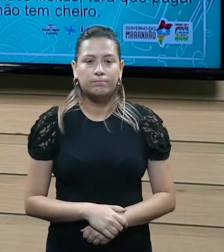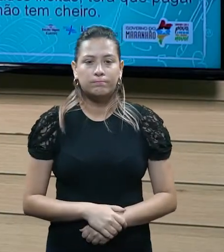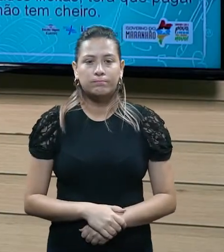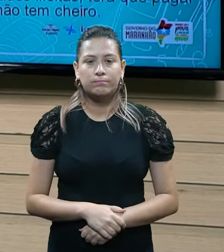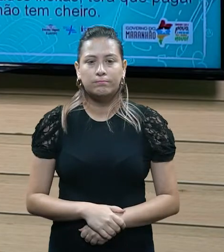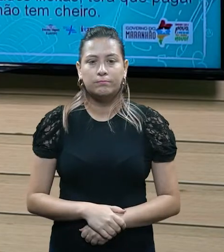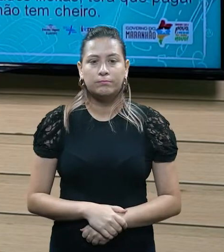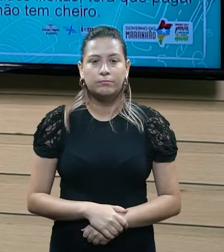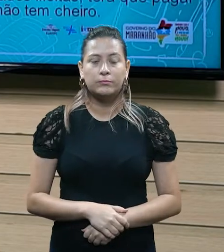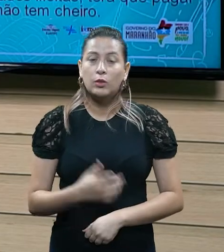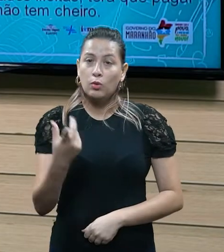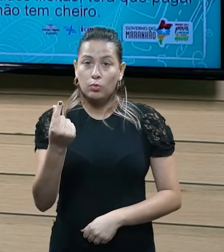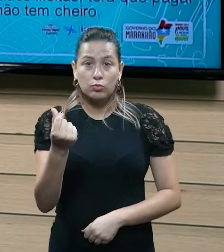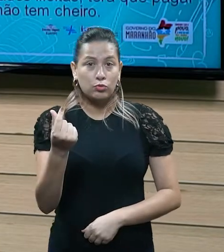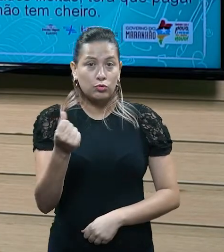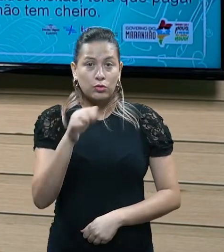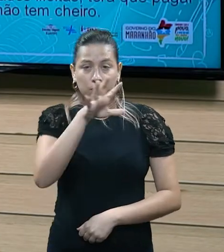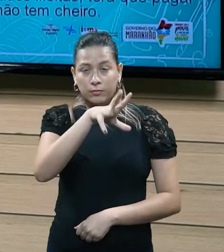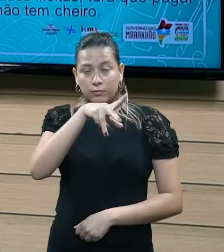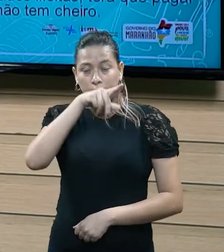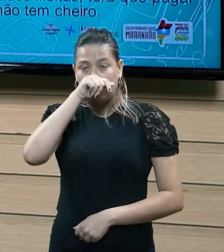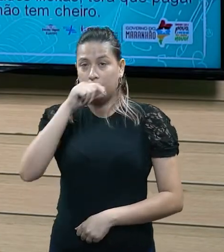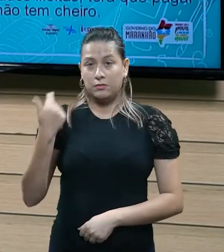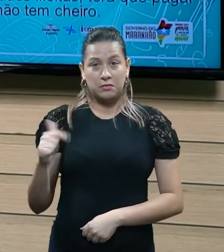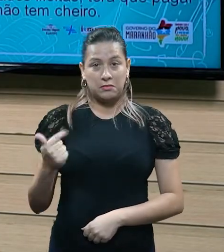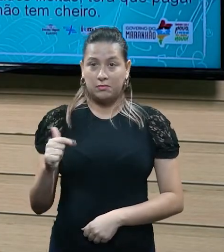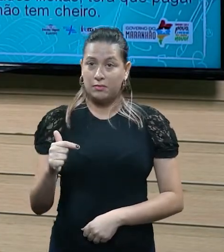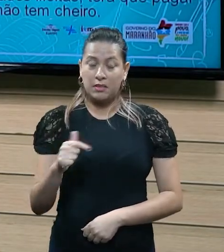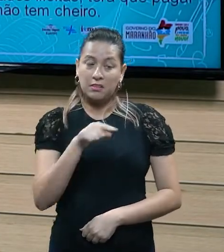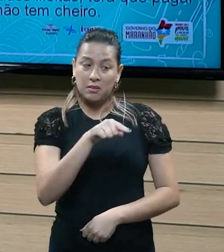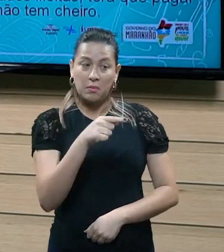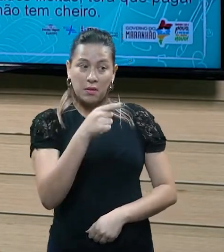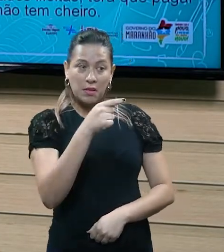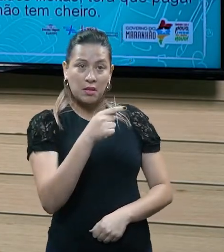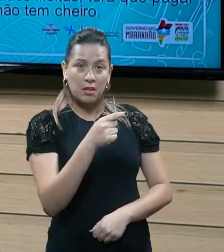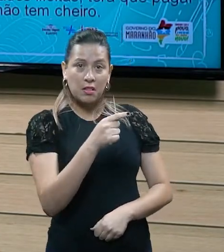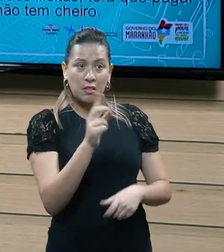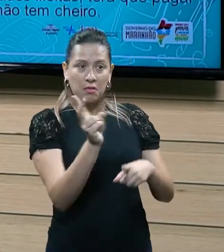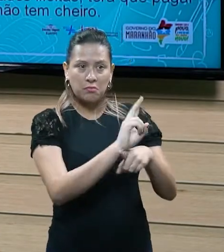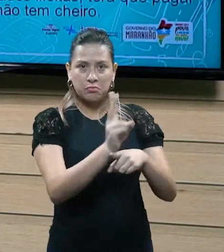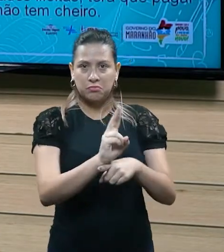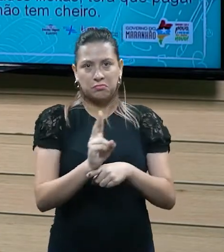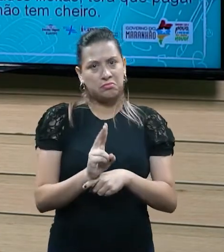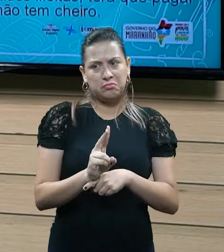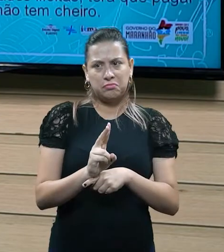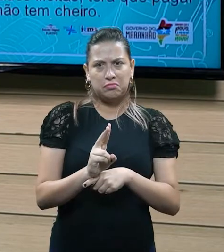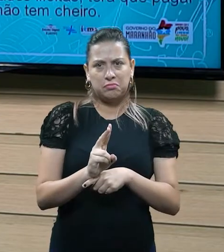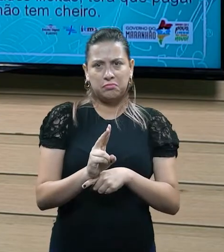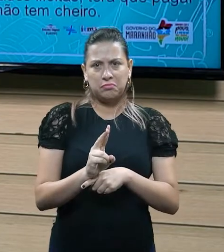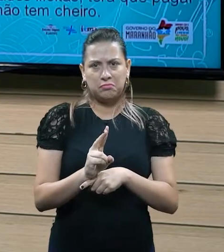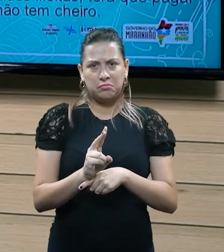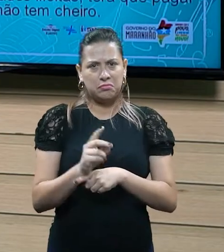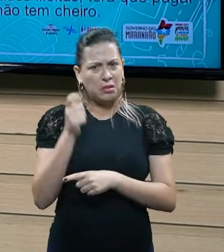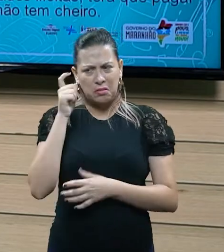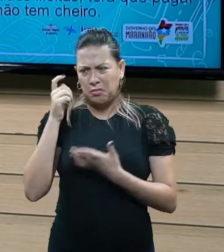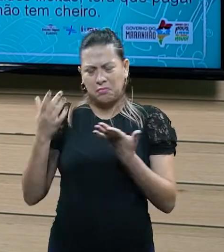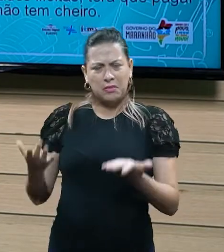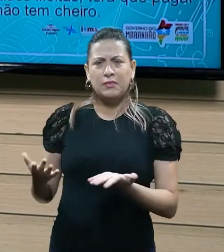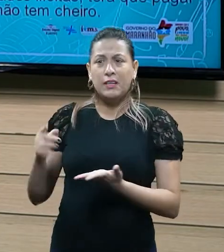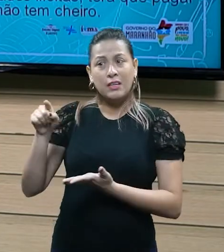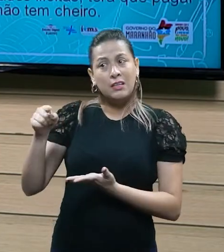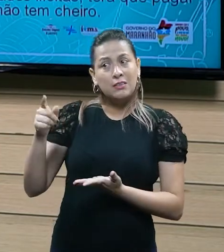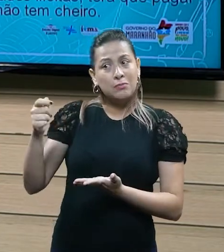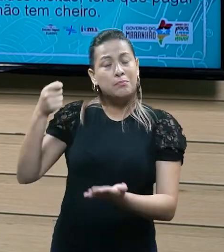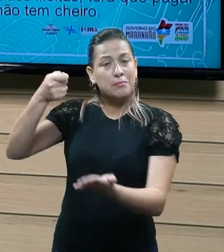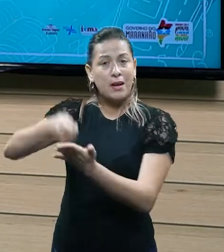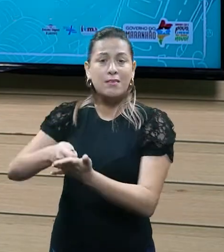lete, ou seja, o dinheiro, ele não tem cheiro, o físico, ele não quer saber qual o cheiro daquele dinheiro, ele quer que ele pague, né, ele praticou o